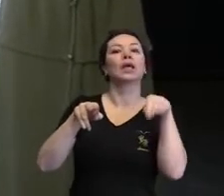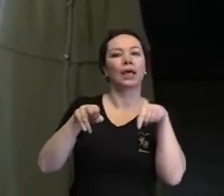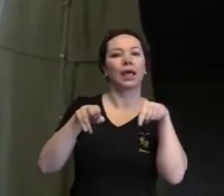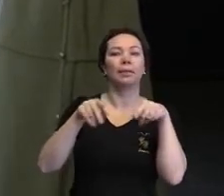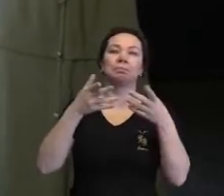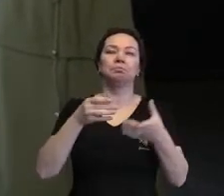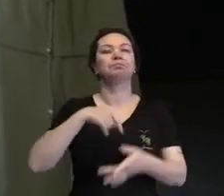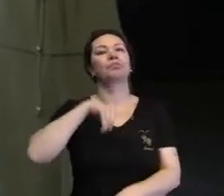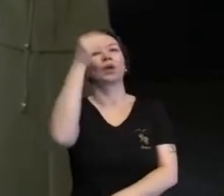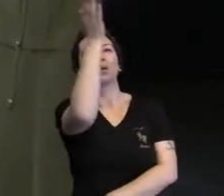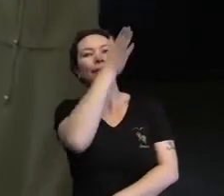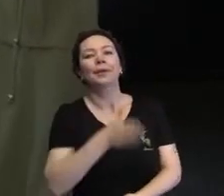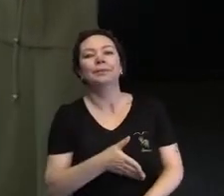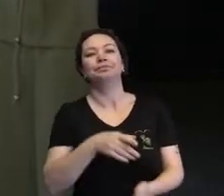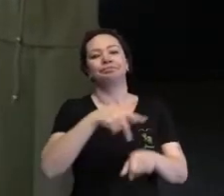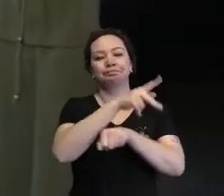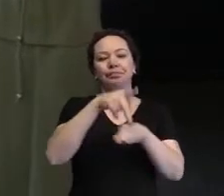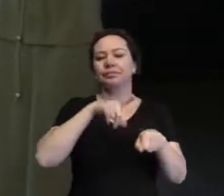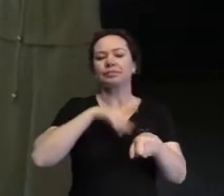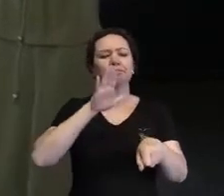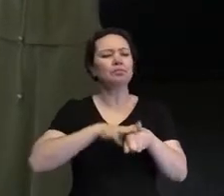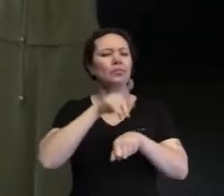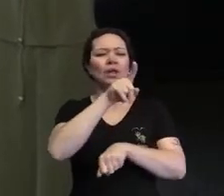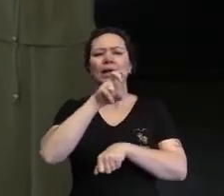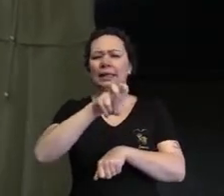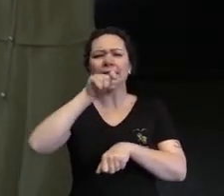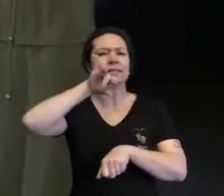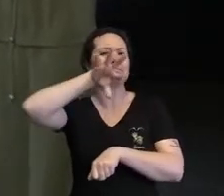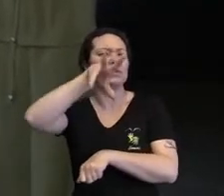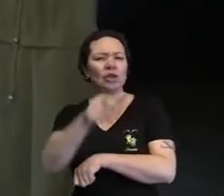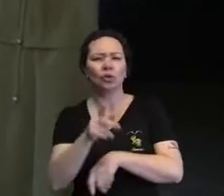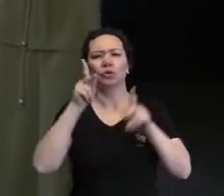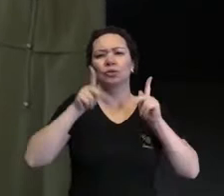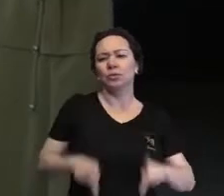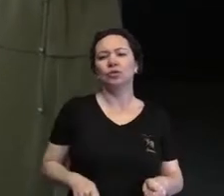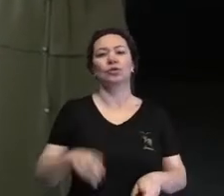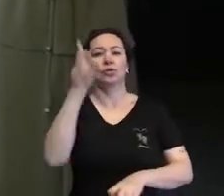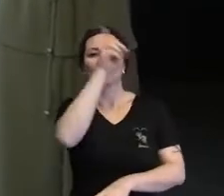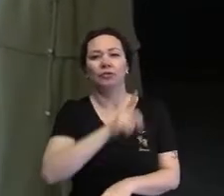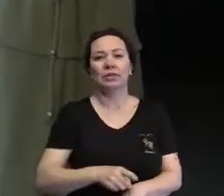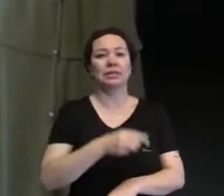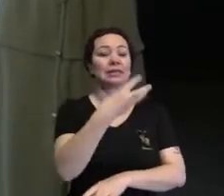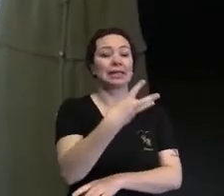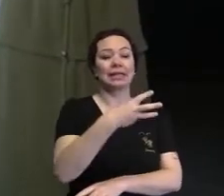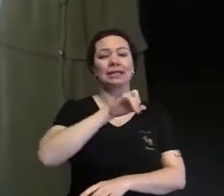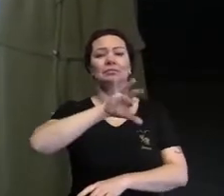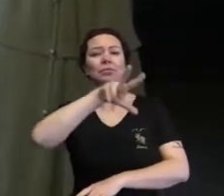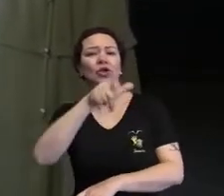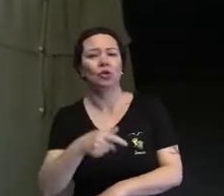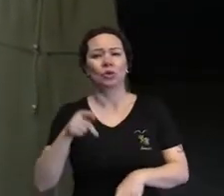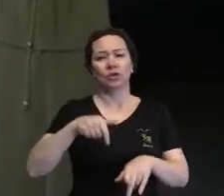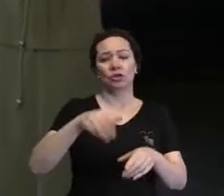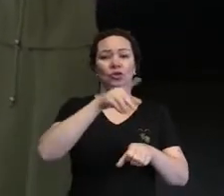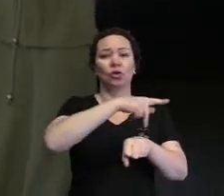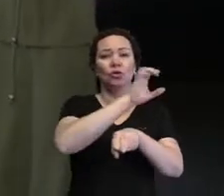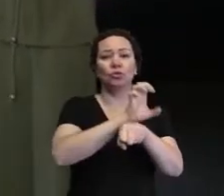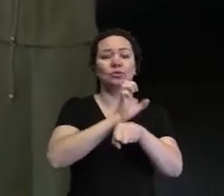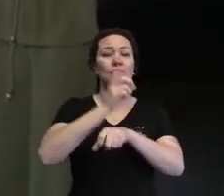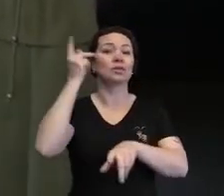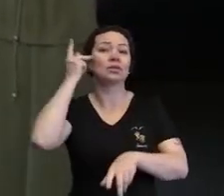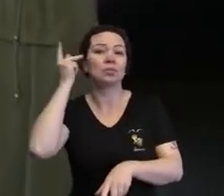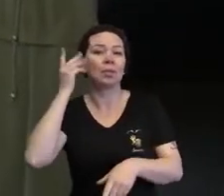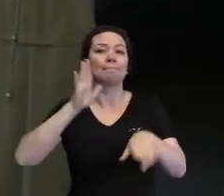tem aí mais de 15 milhões de pessoas com deficiência, 3 milhões no estado de São Paulo, mais de 800 mil no